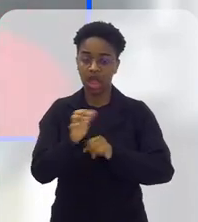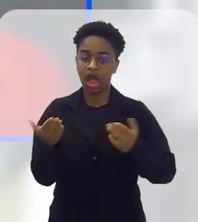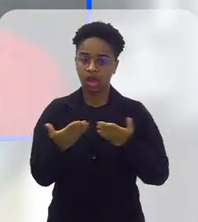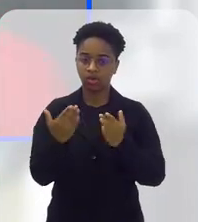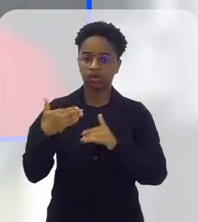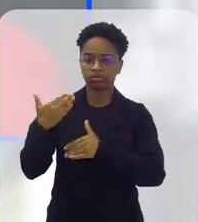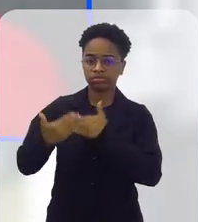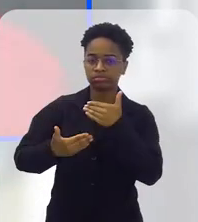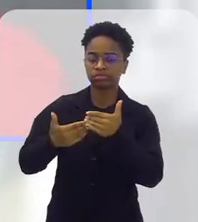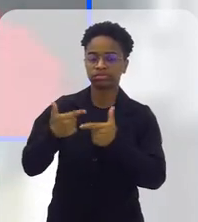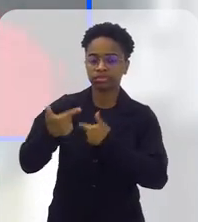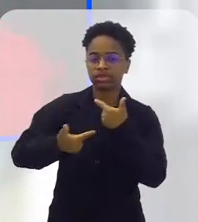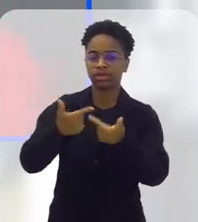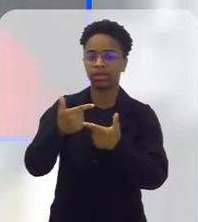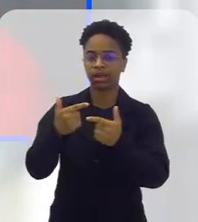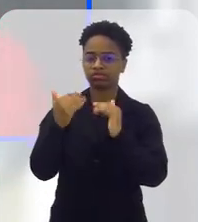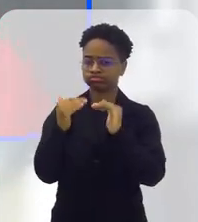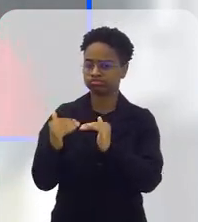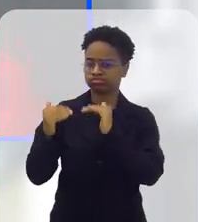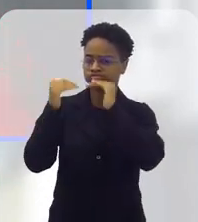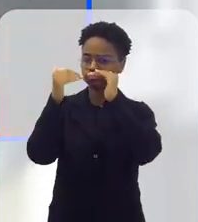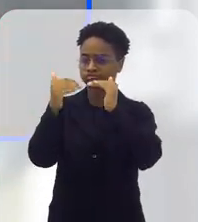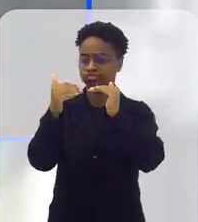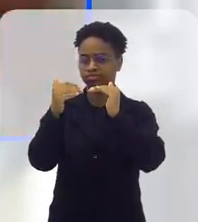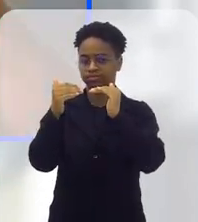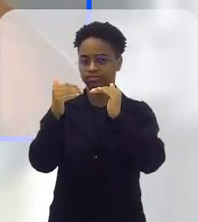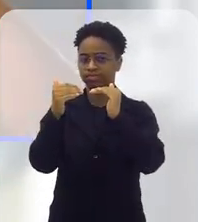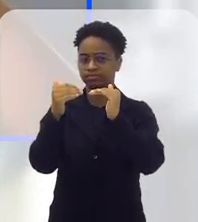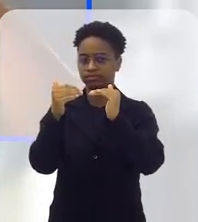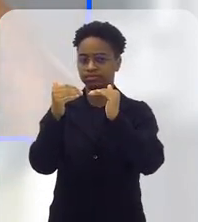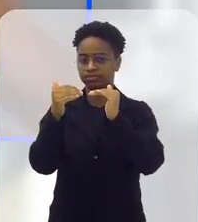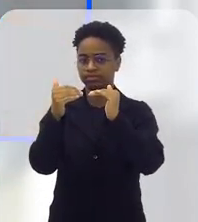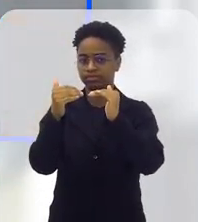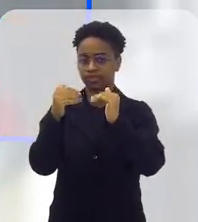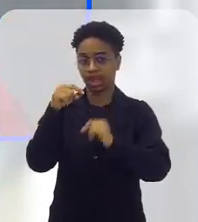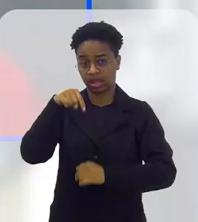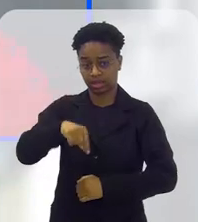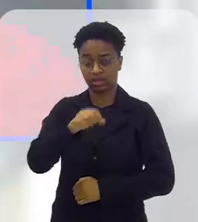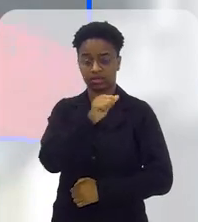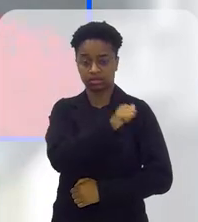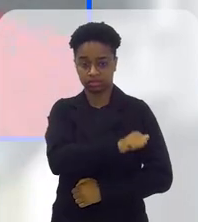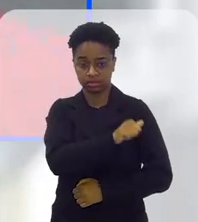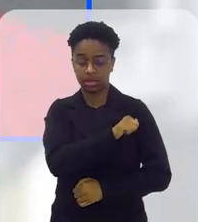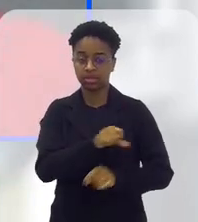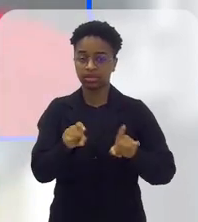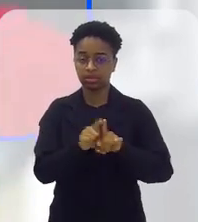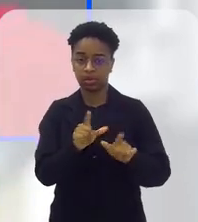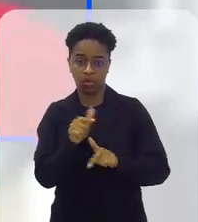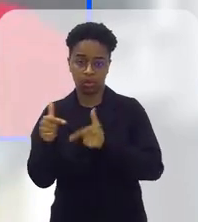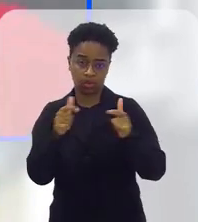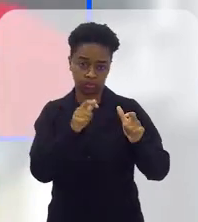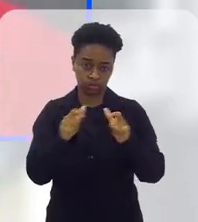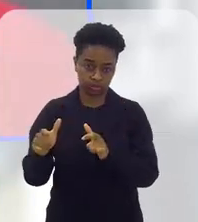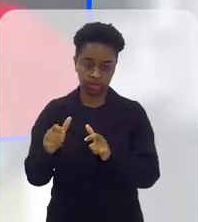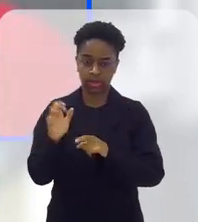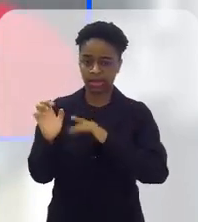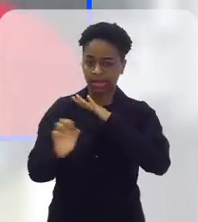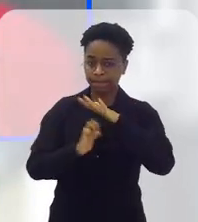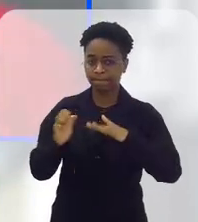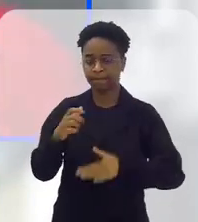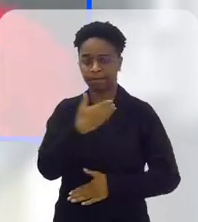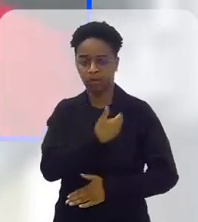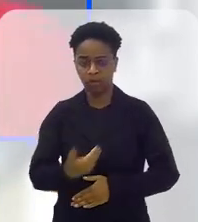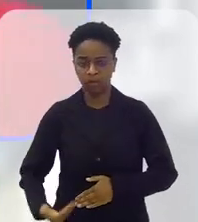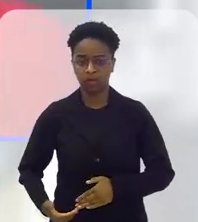estão ocupando altos cargos, né? Tanto no nosso estado, quanto em qualquer outro lugar,